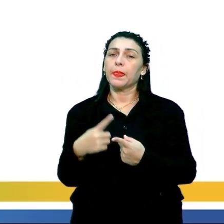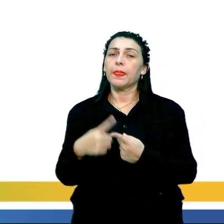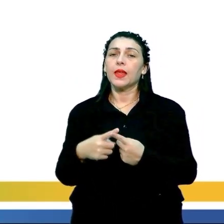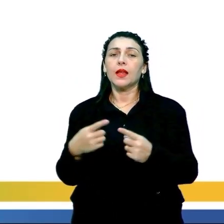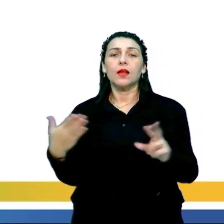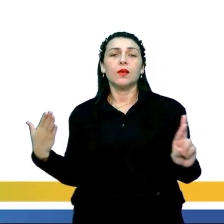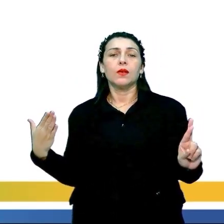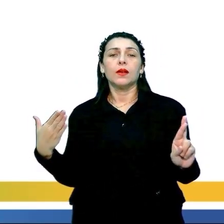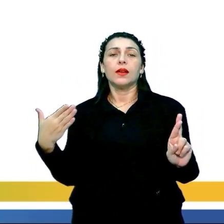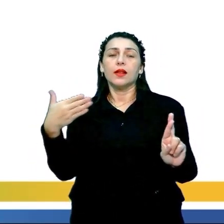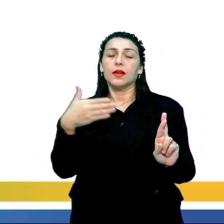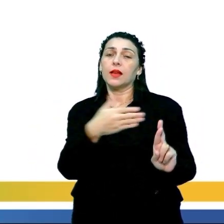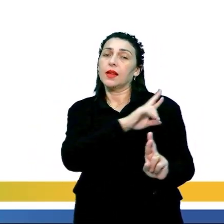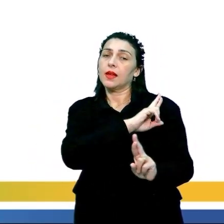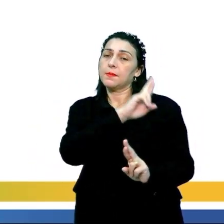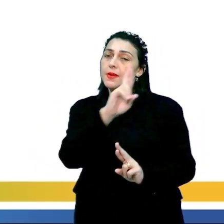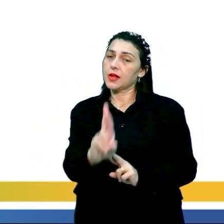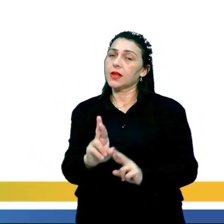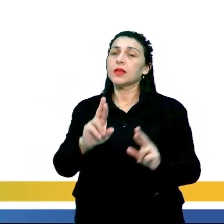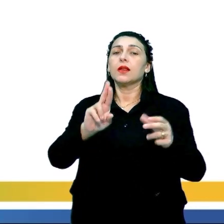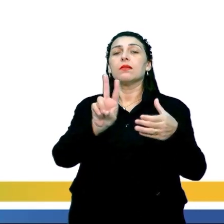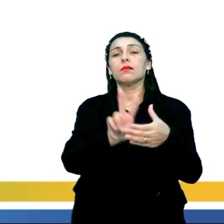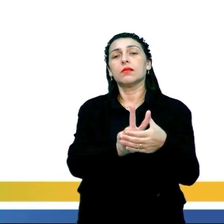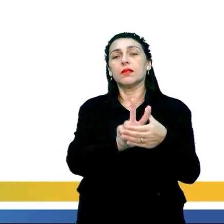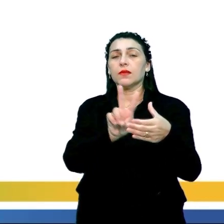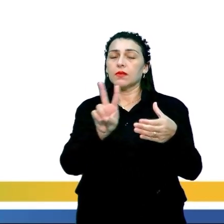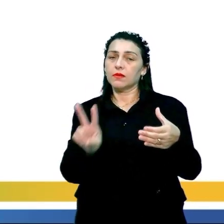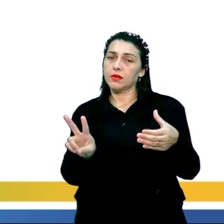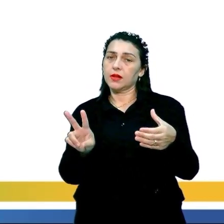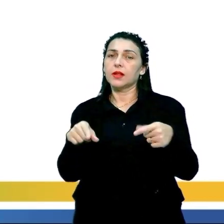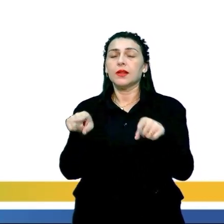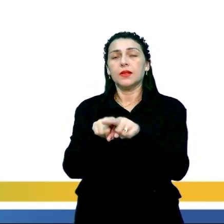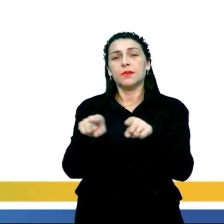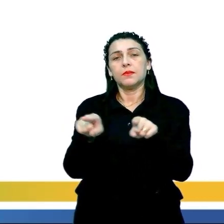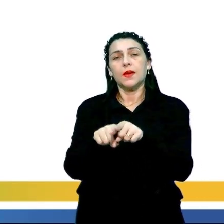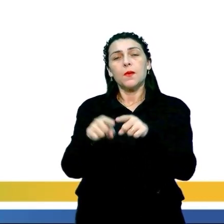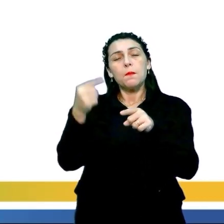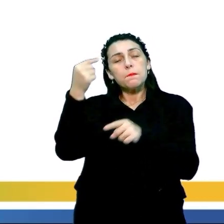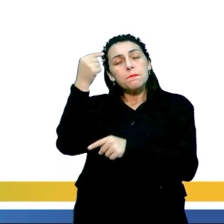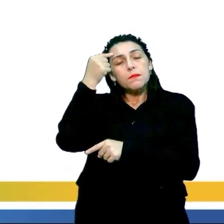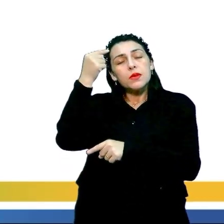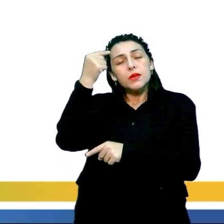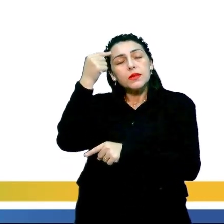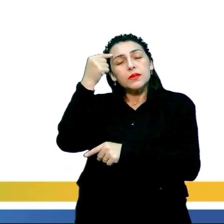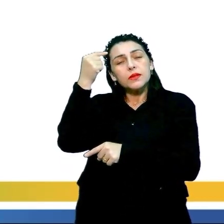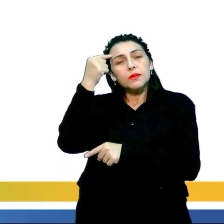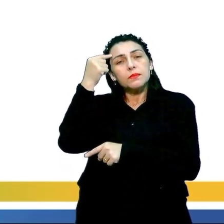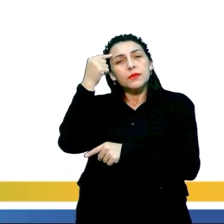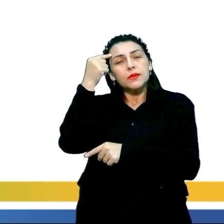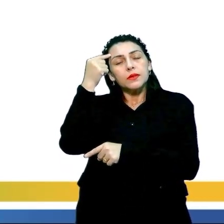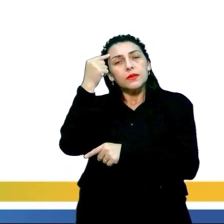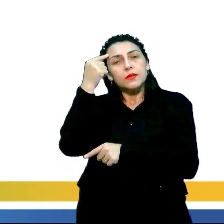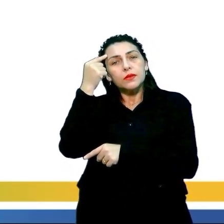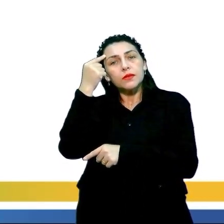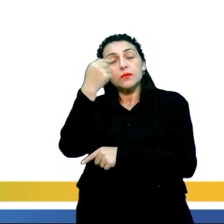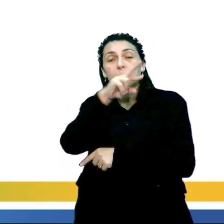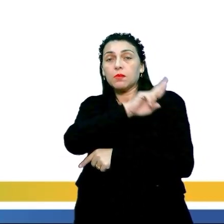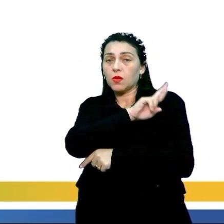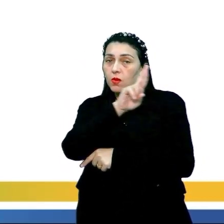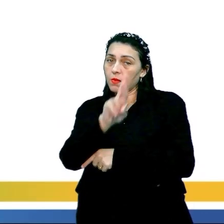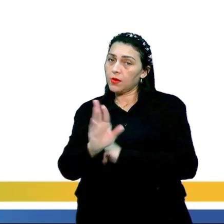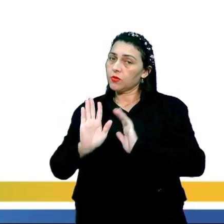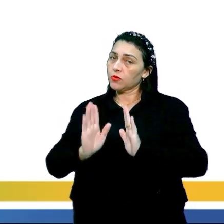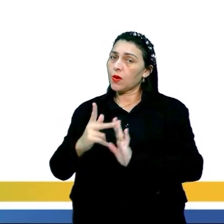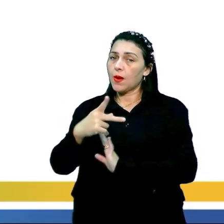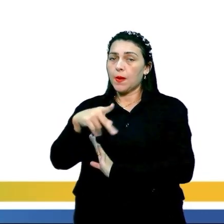representação dessa vanguarda, de modo a fomentar uma visão mais perspectivada. O maior representante, como